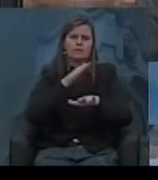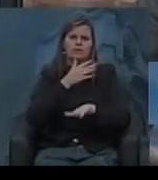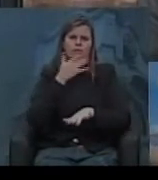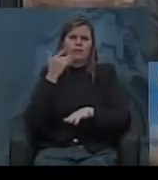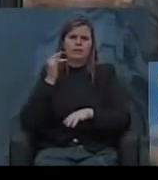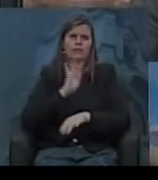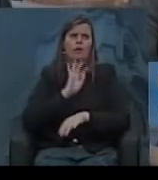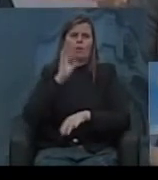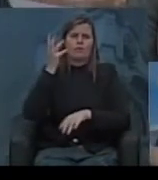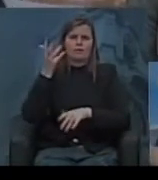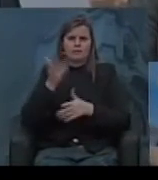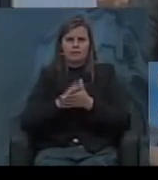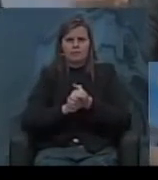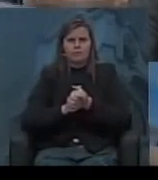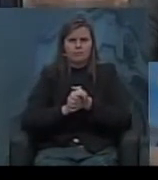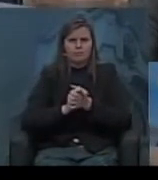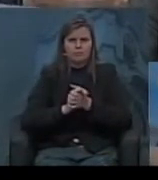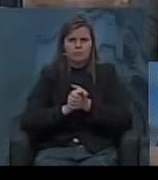acontecer